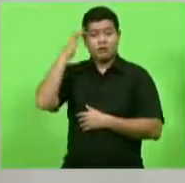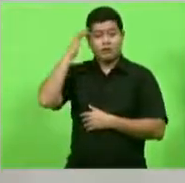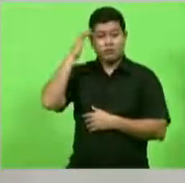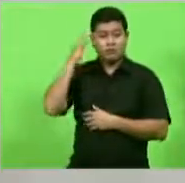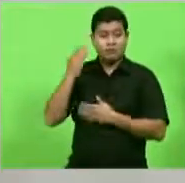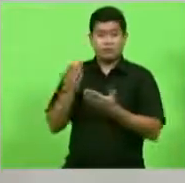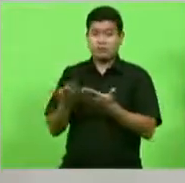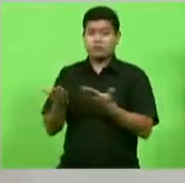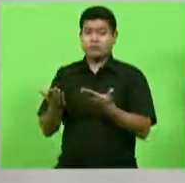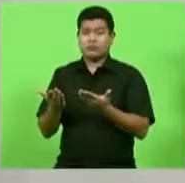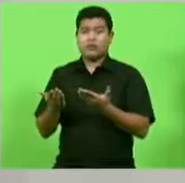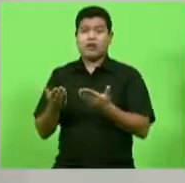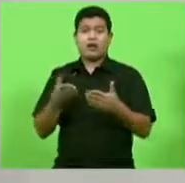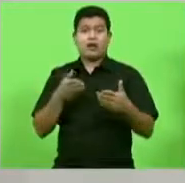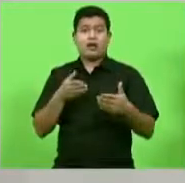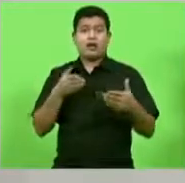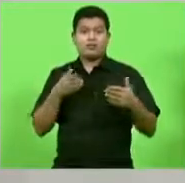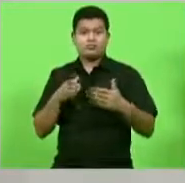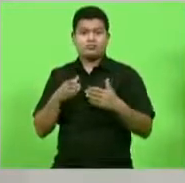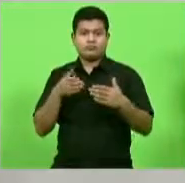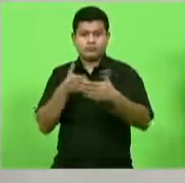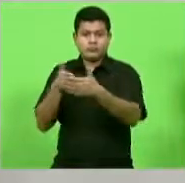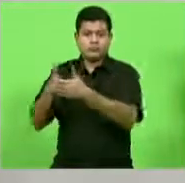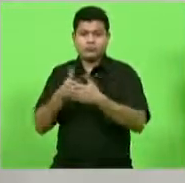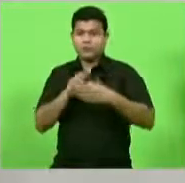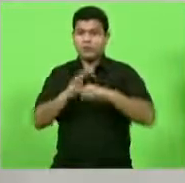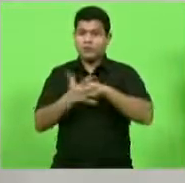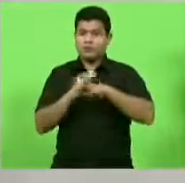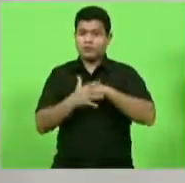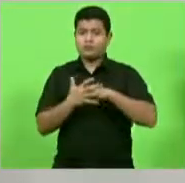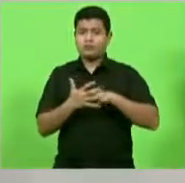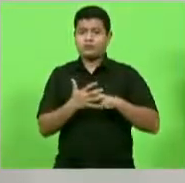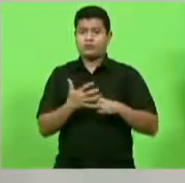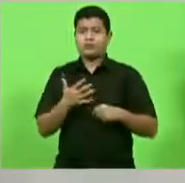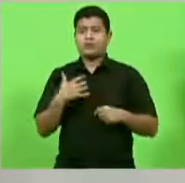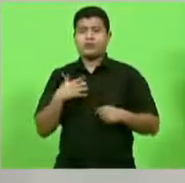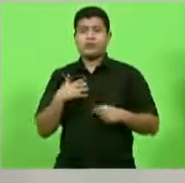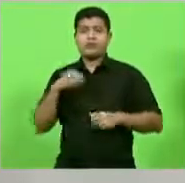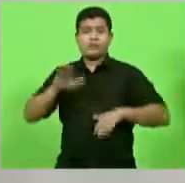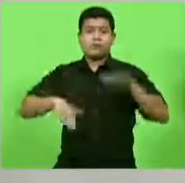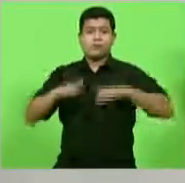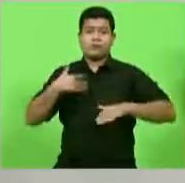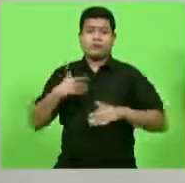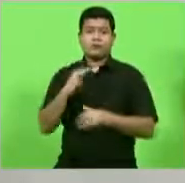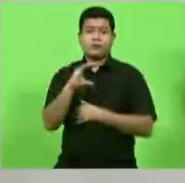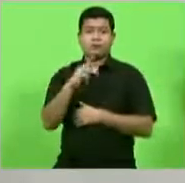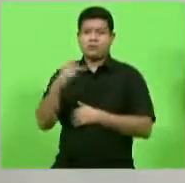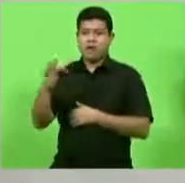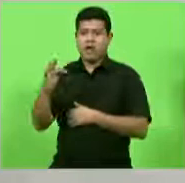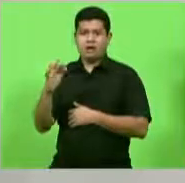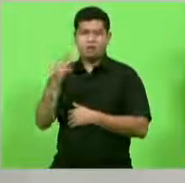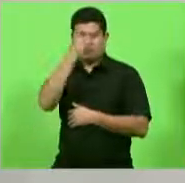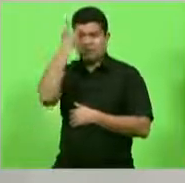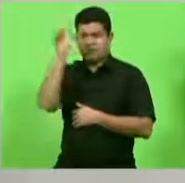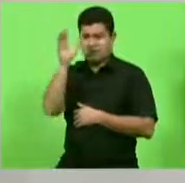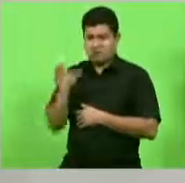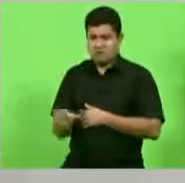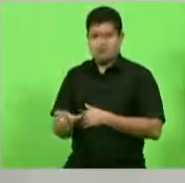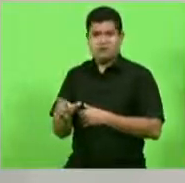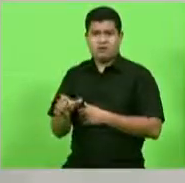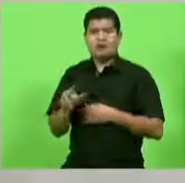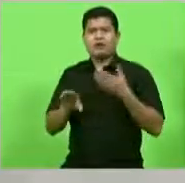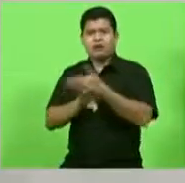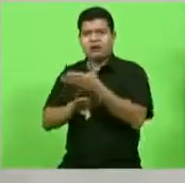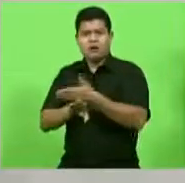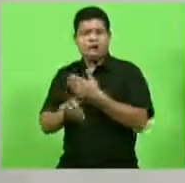restrição ali relativas ao Covid-19 são tomadas na portaria dele. E muitas vezes o CPF não entra, só entra o CNPJ, vai representantes de